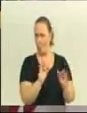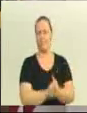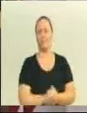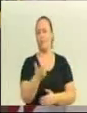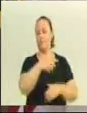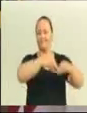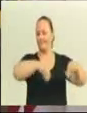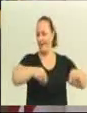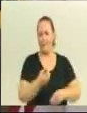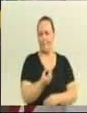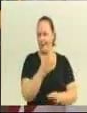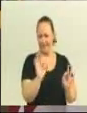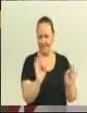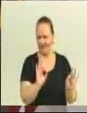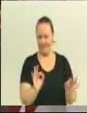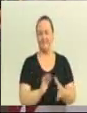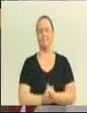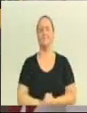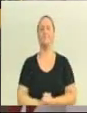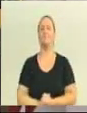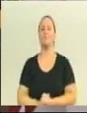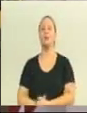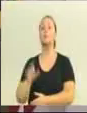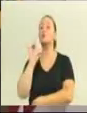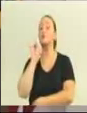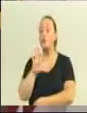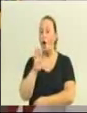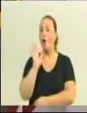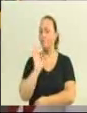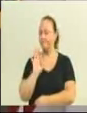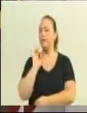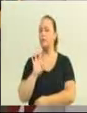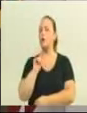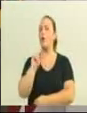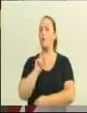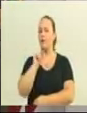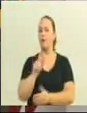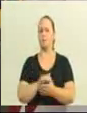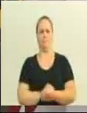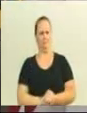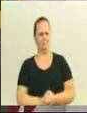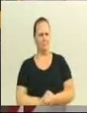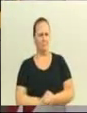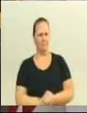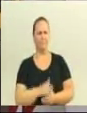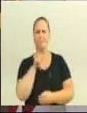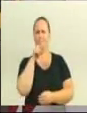o líder do governo. Simplesmente, vereador Becker, porque esse loteamento é irregular, é clandestino.